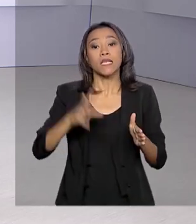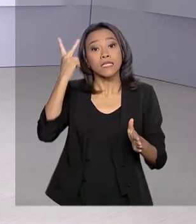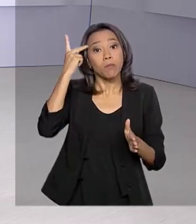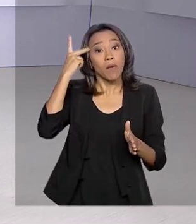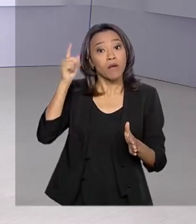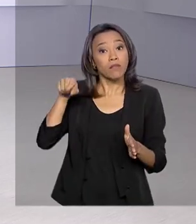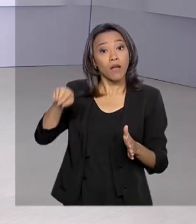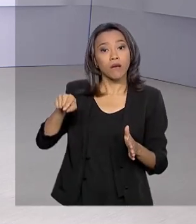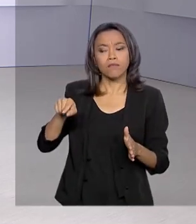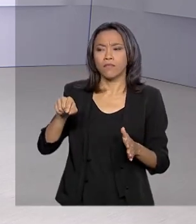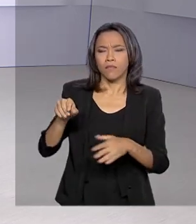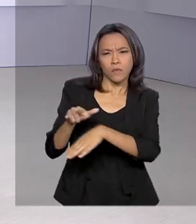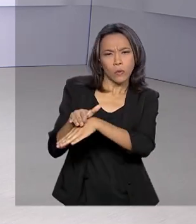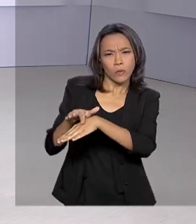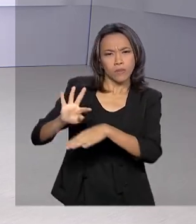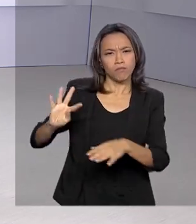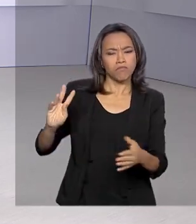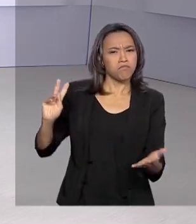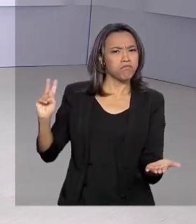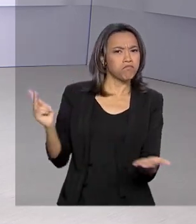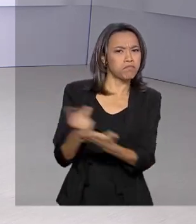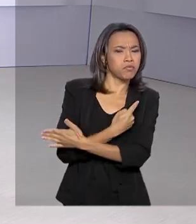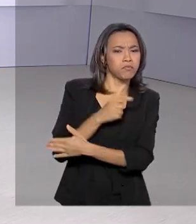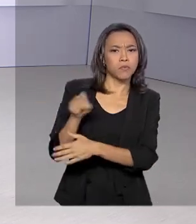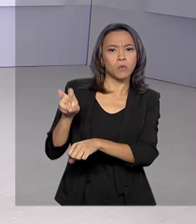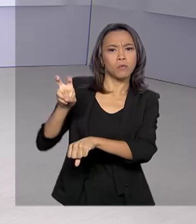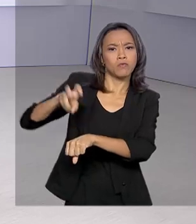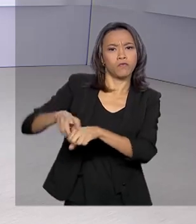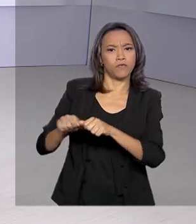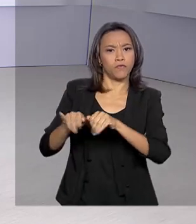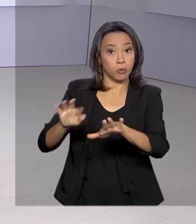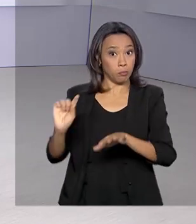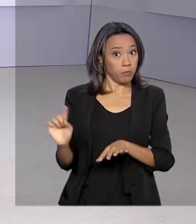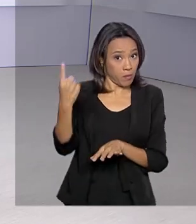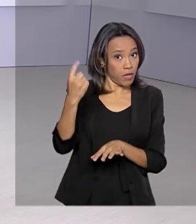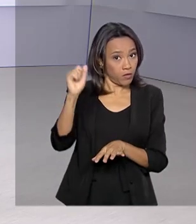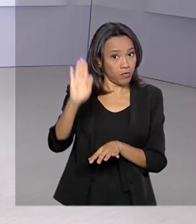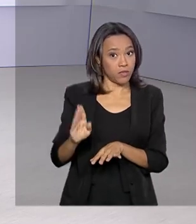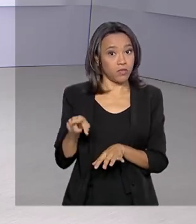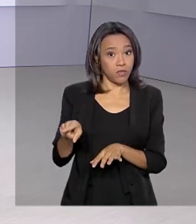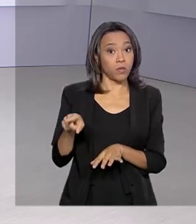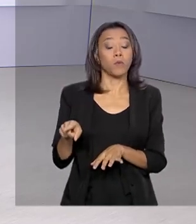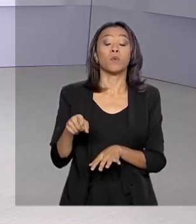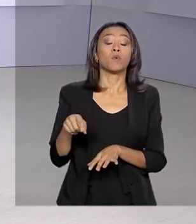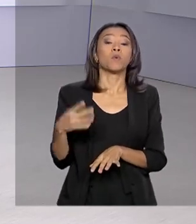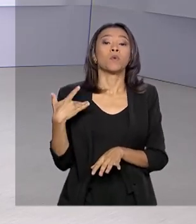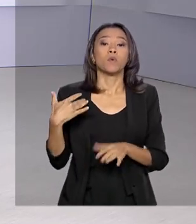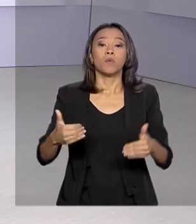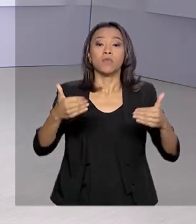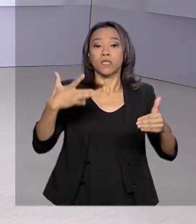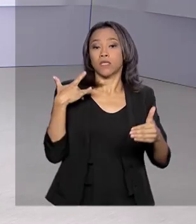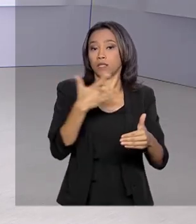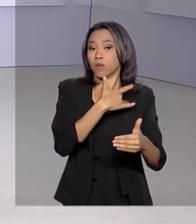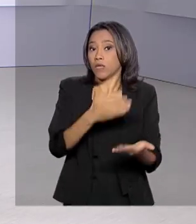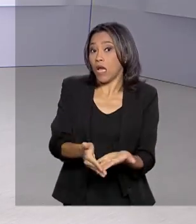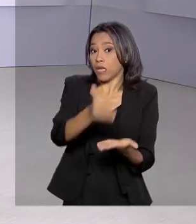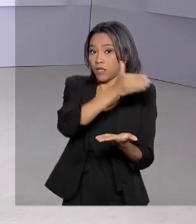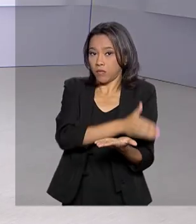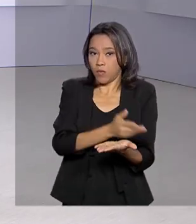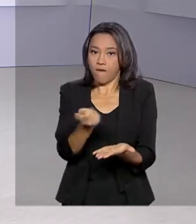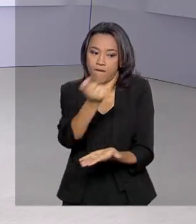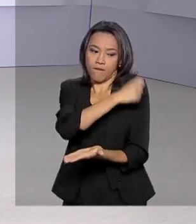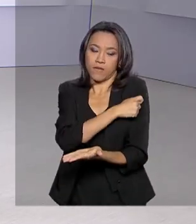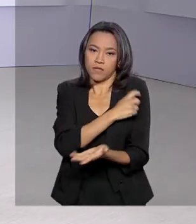foi identificado o primeiro caso de coronavírus no Brasil, o ministro da Saúde anunciou a antecipação da campanha contra a gripe para